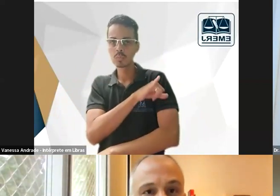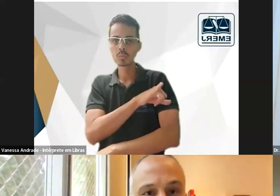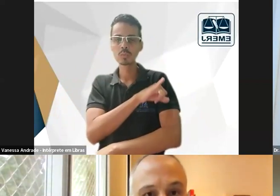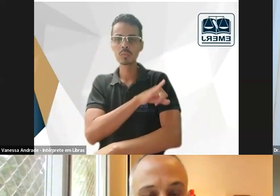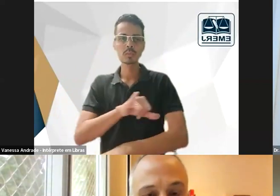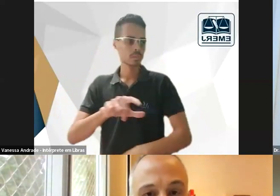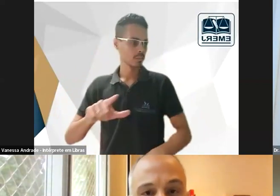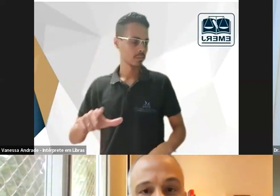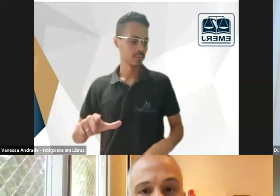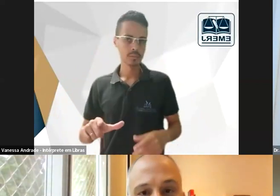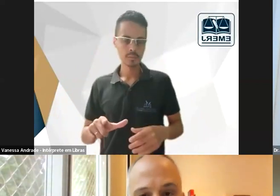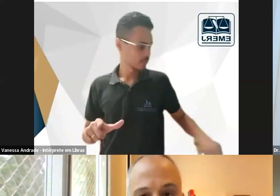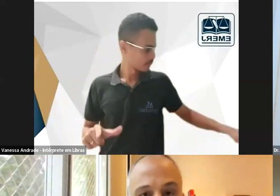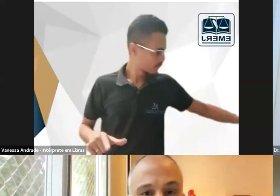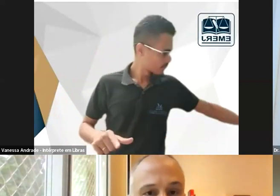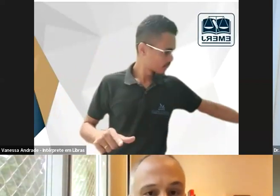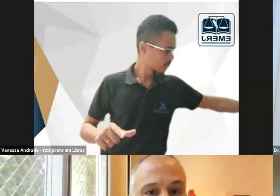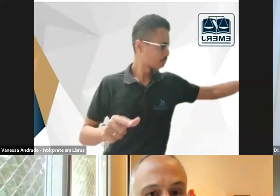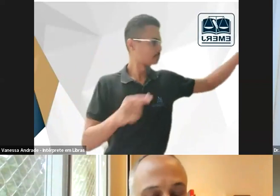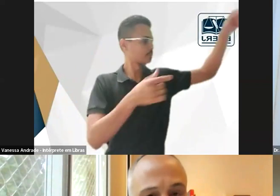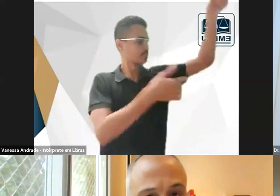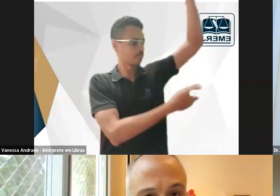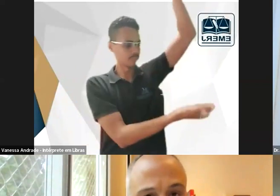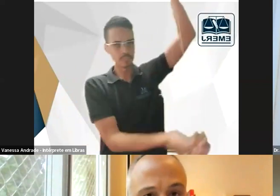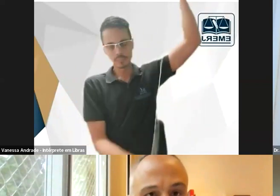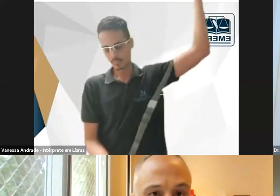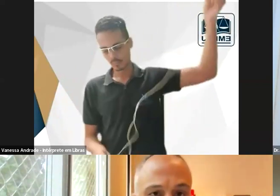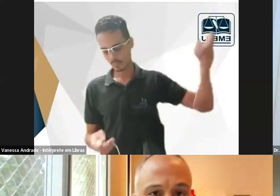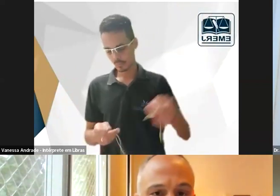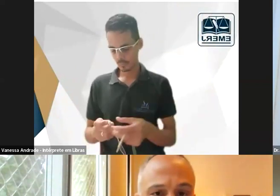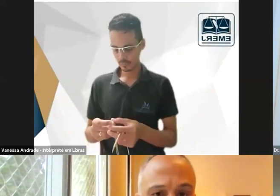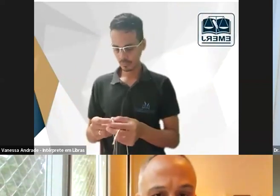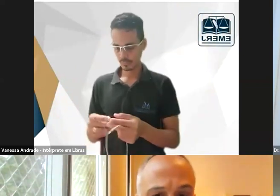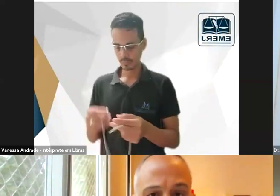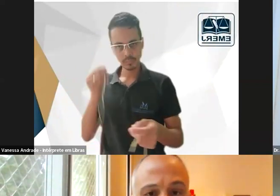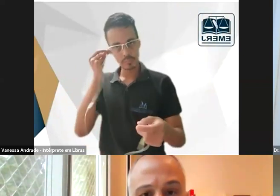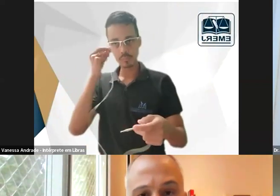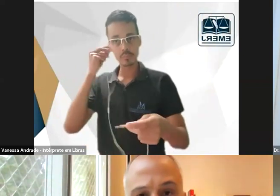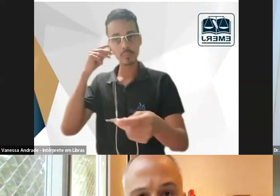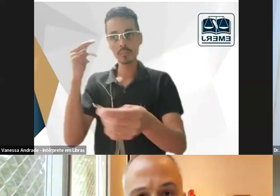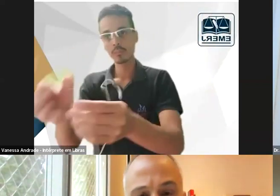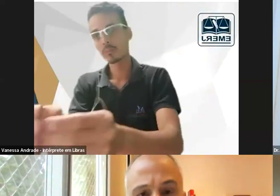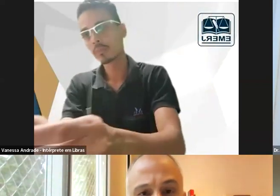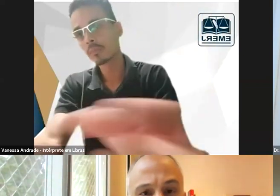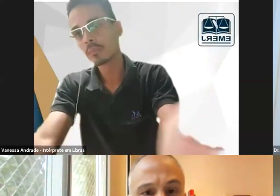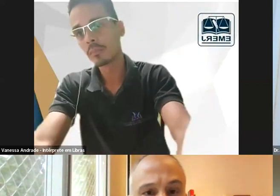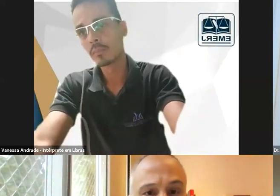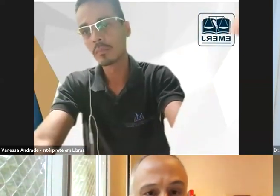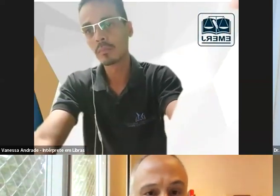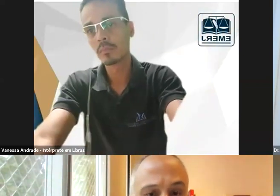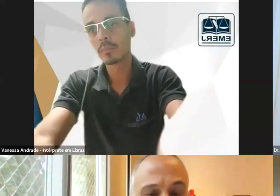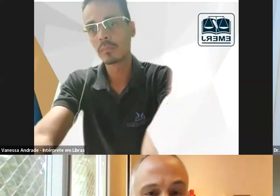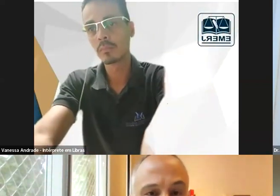que já nascia predisposto a cometimento do crime na linha do Bertier na linha de Lombroso da